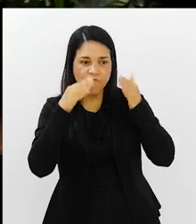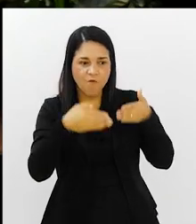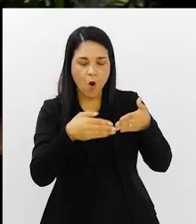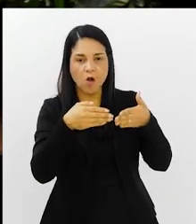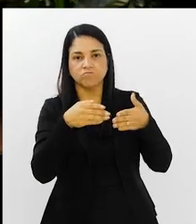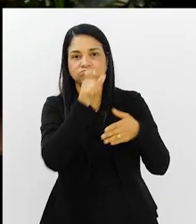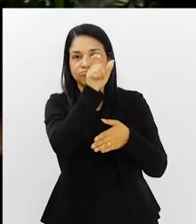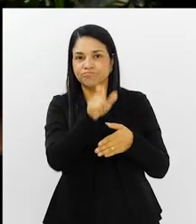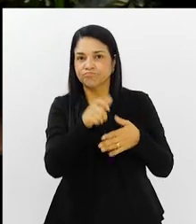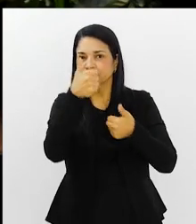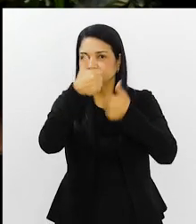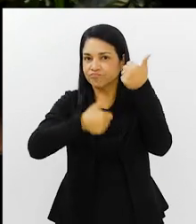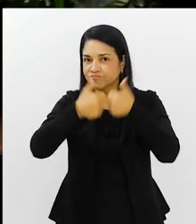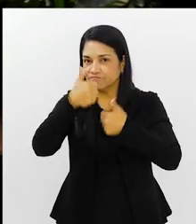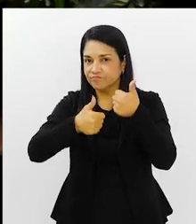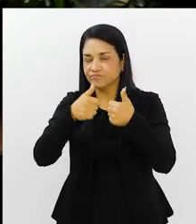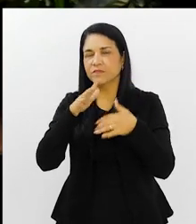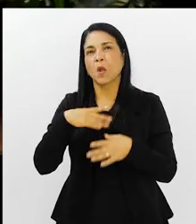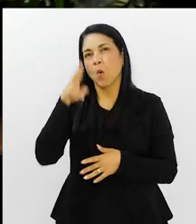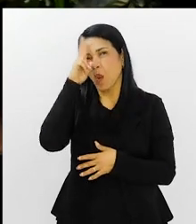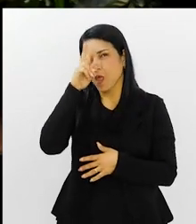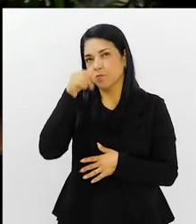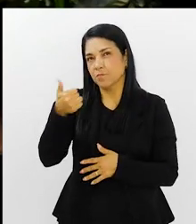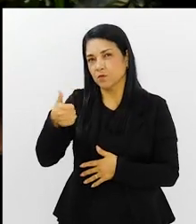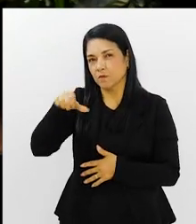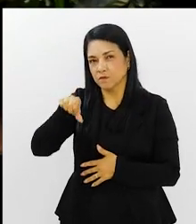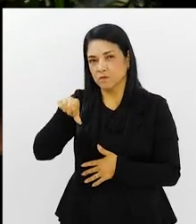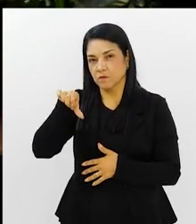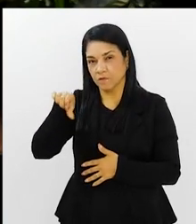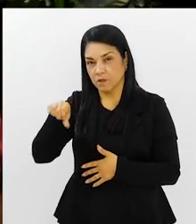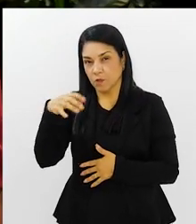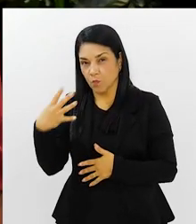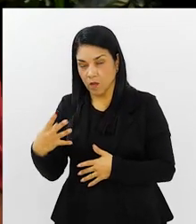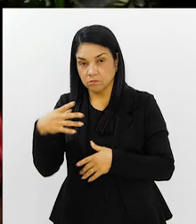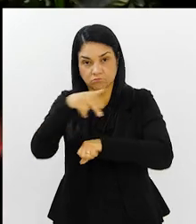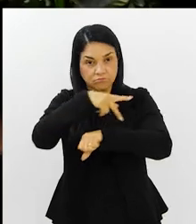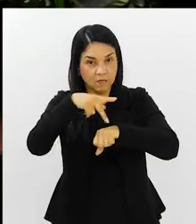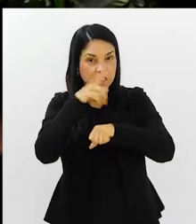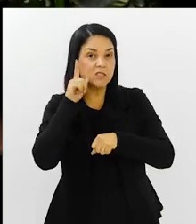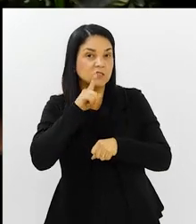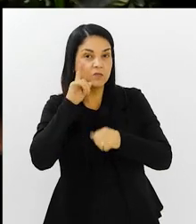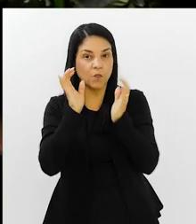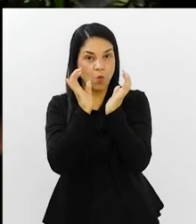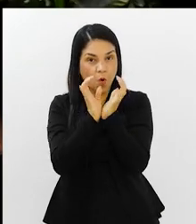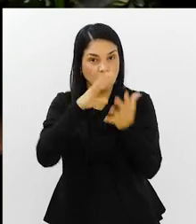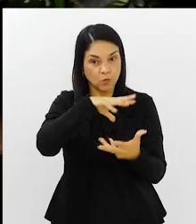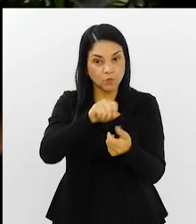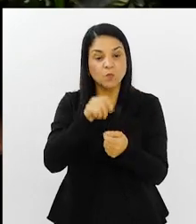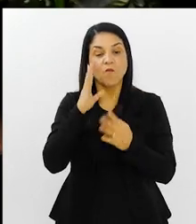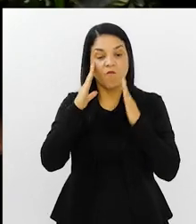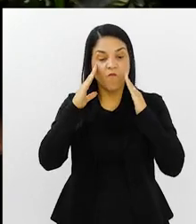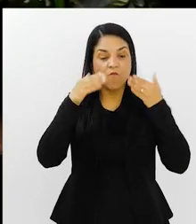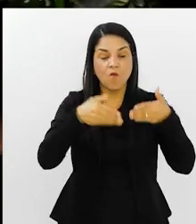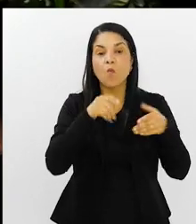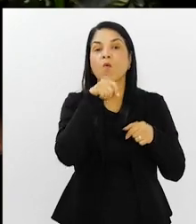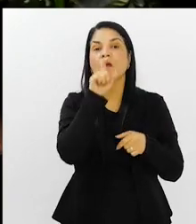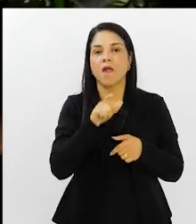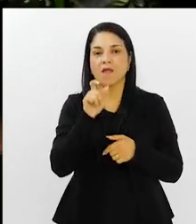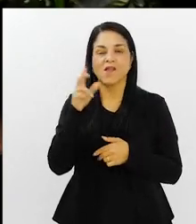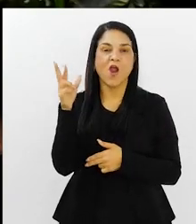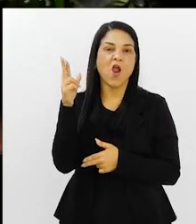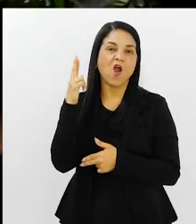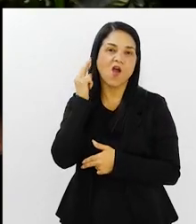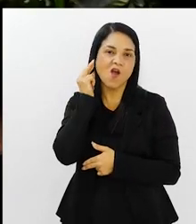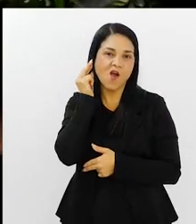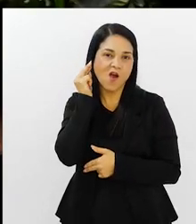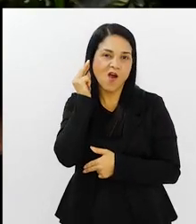jogador. Eu lembro muito bem que na Copa do Mundo de 94, nos Estados Unidos, o foco quem era? Romário, porque foi